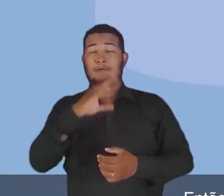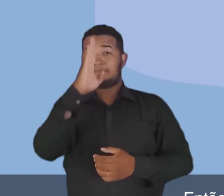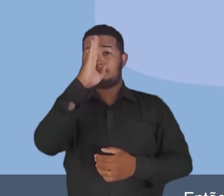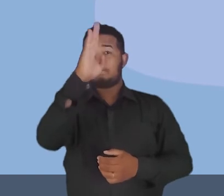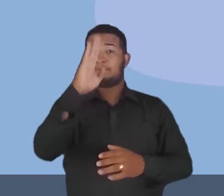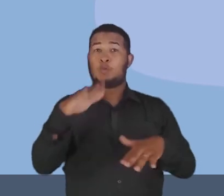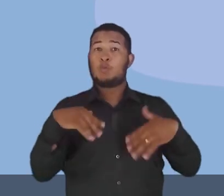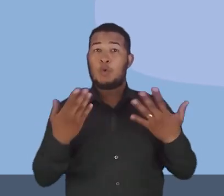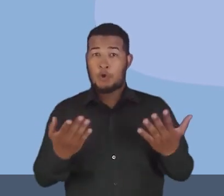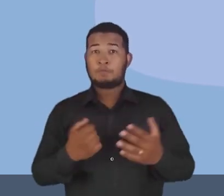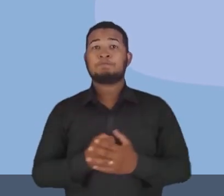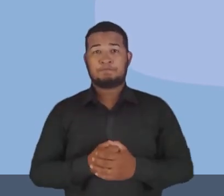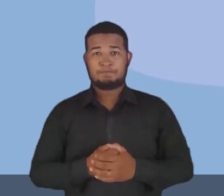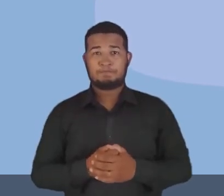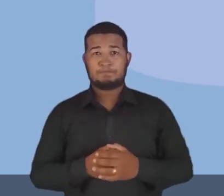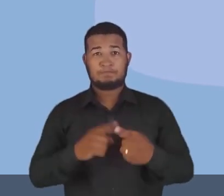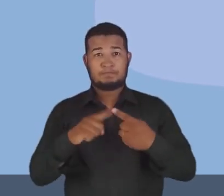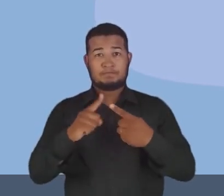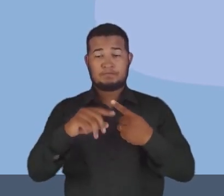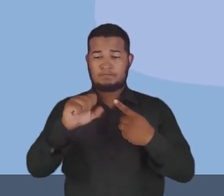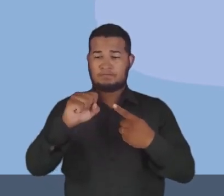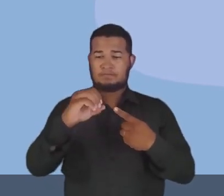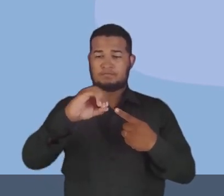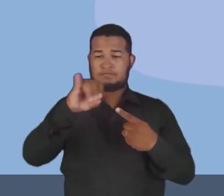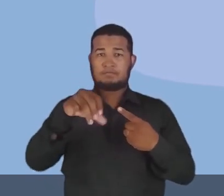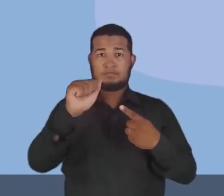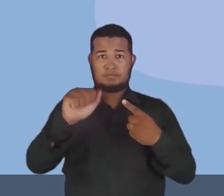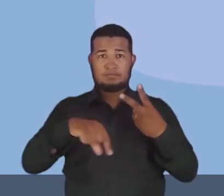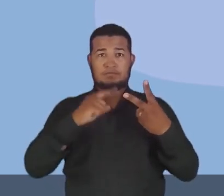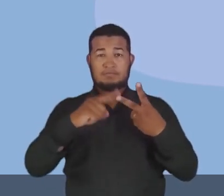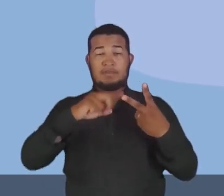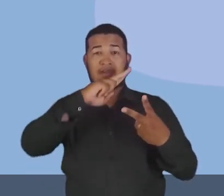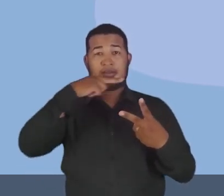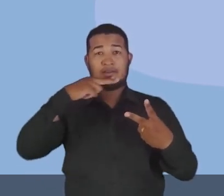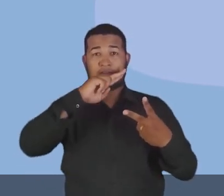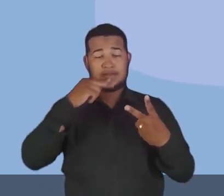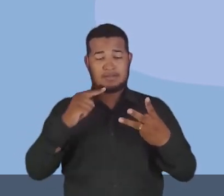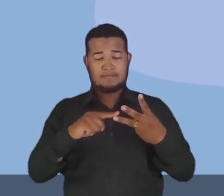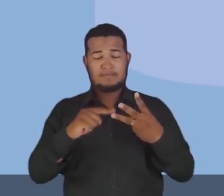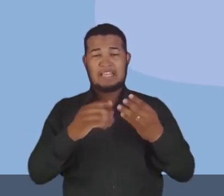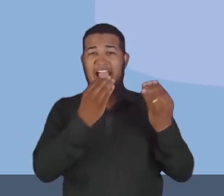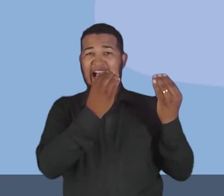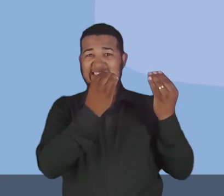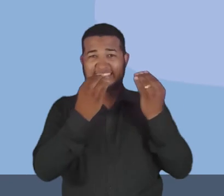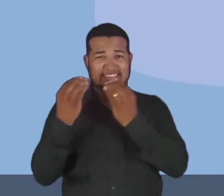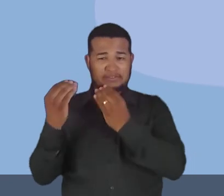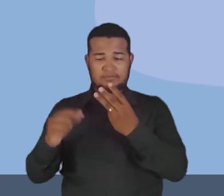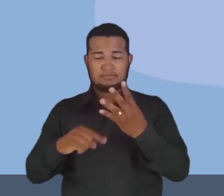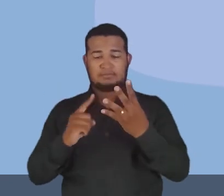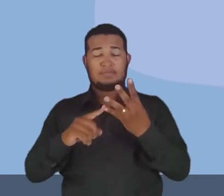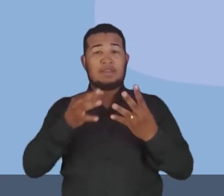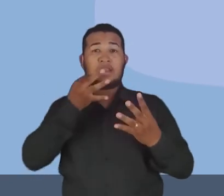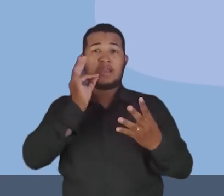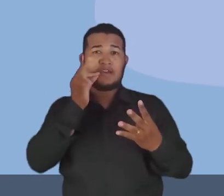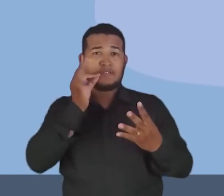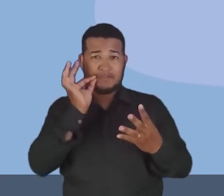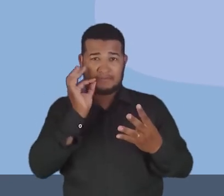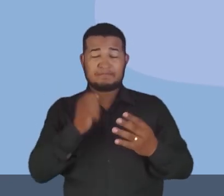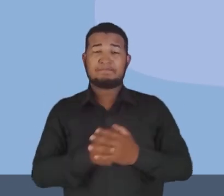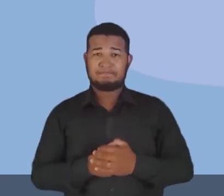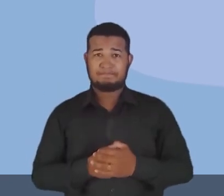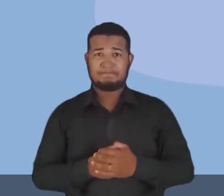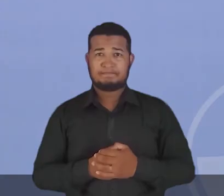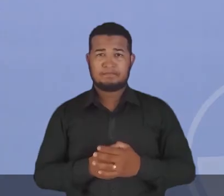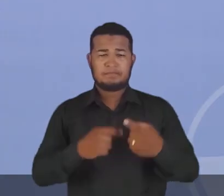destaca. Veja bem, soja, cana-de-açúcar, milho, café. Gente, volta comigo